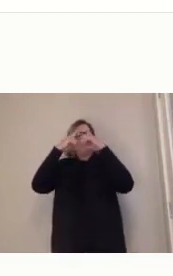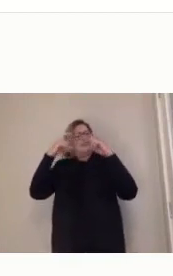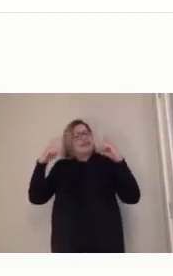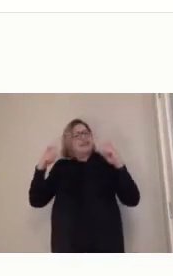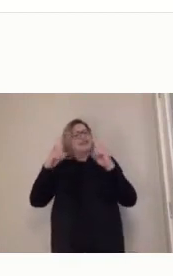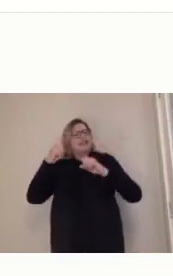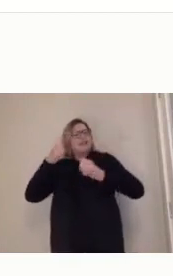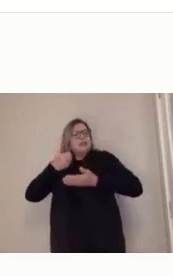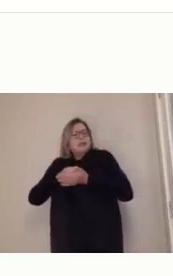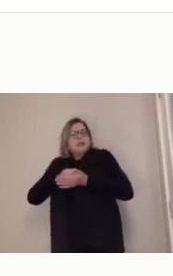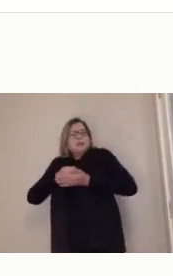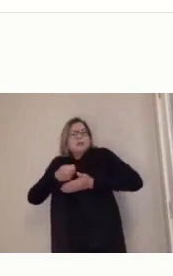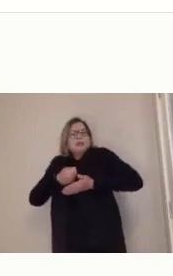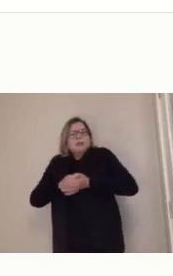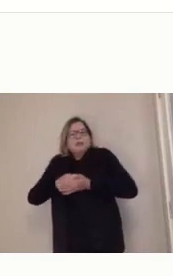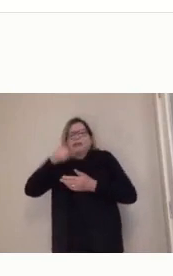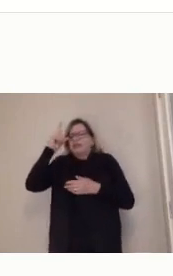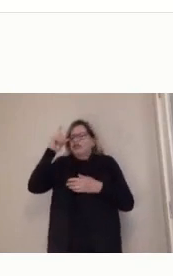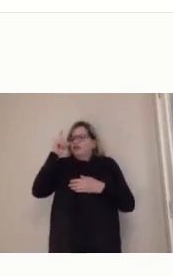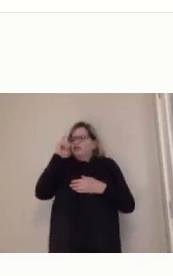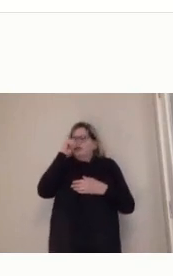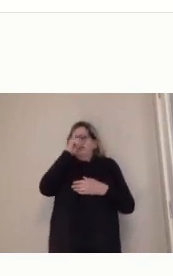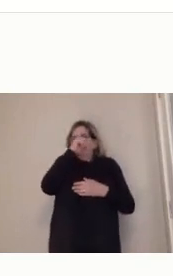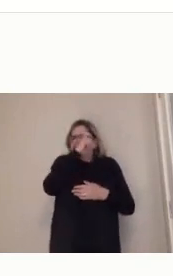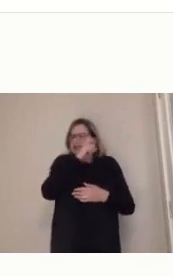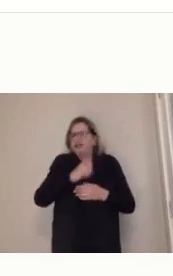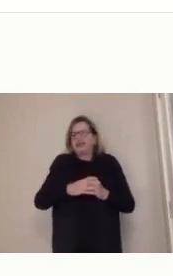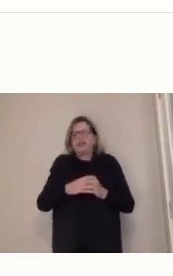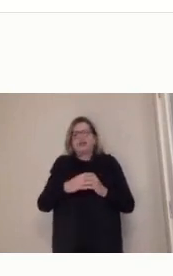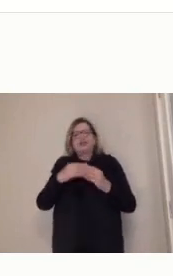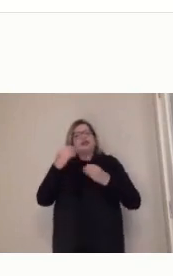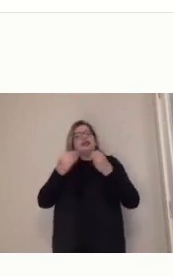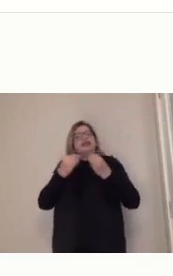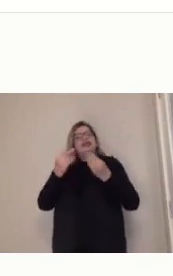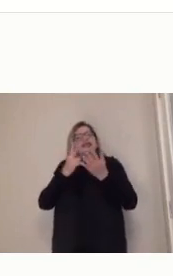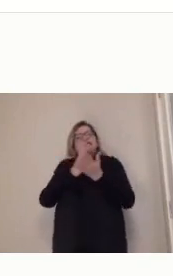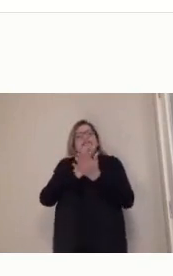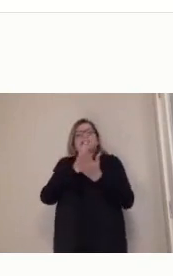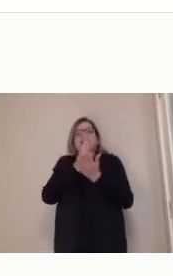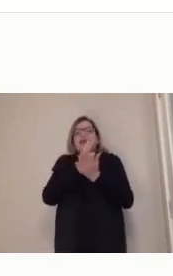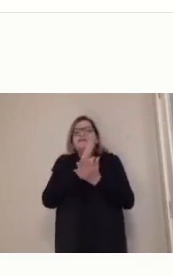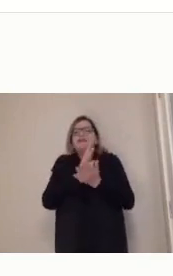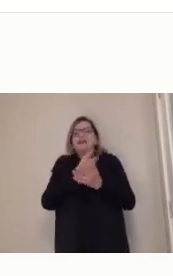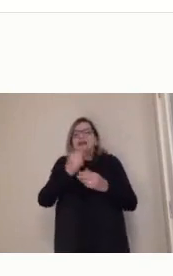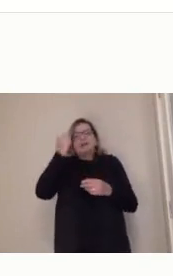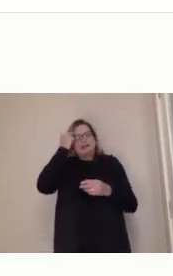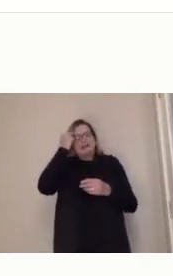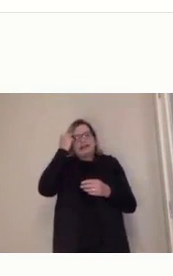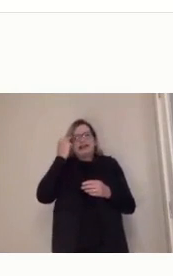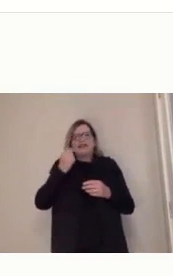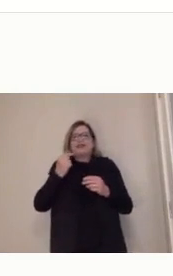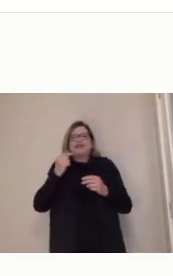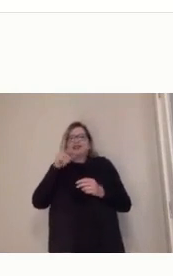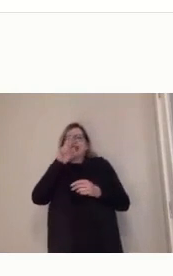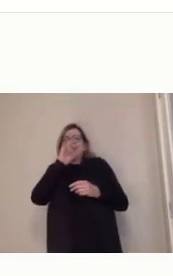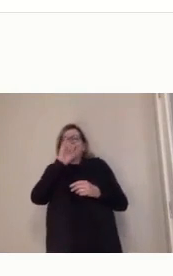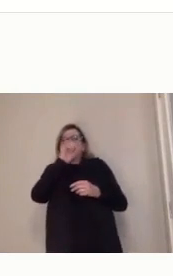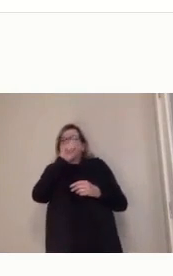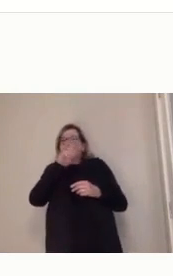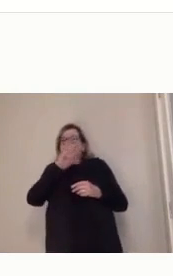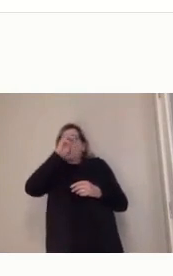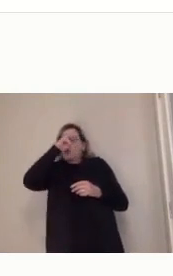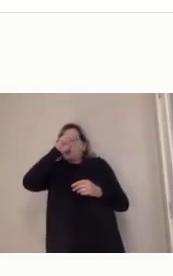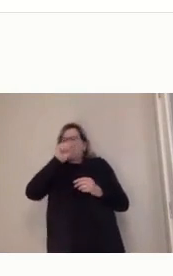conceito, ele vai dizer que não há uma ciência melhor que a outra, há uma complementaridade entre elas,